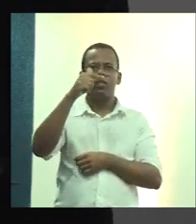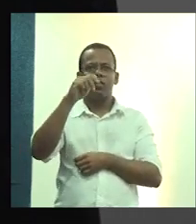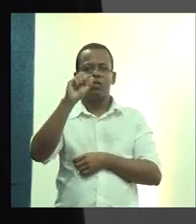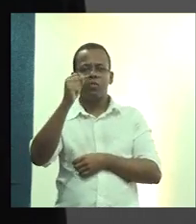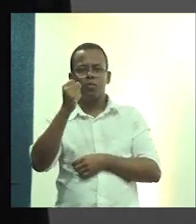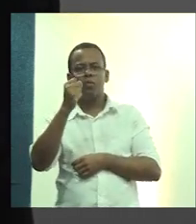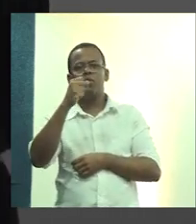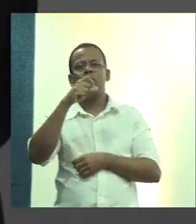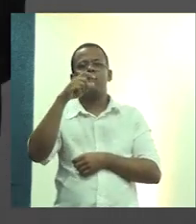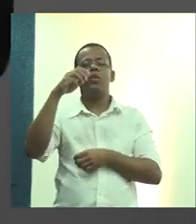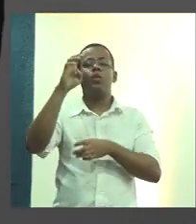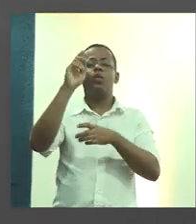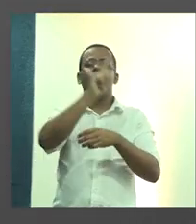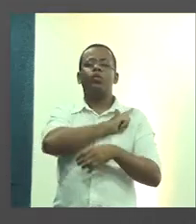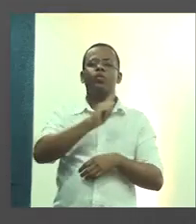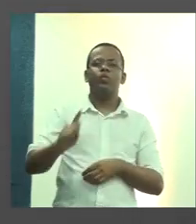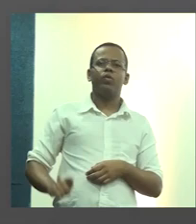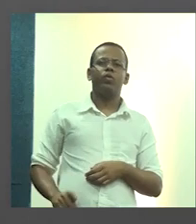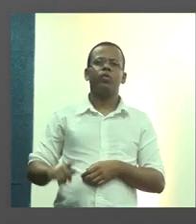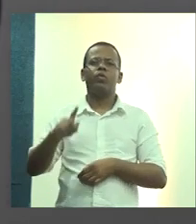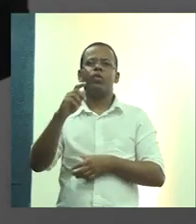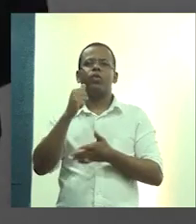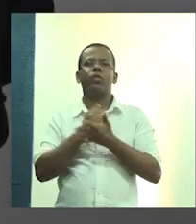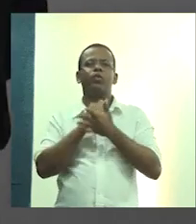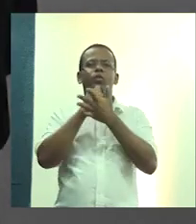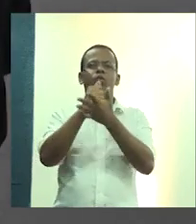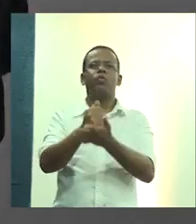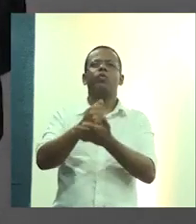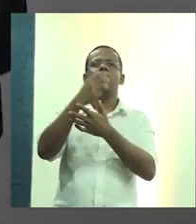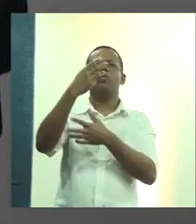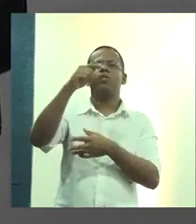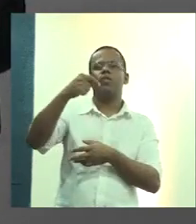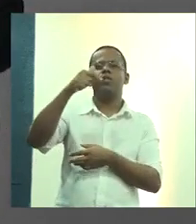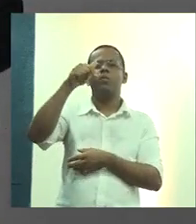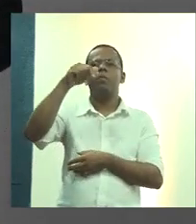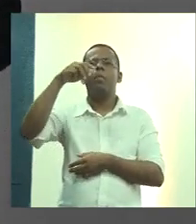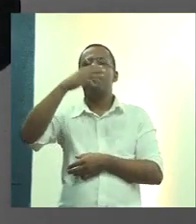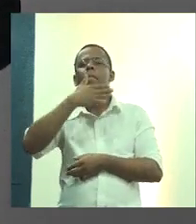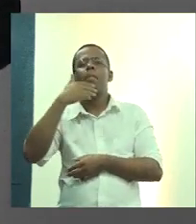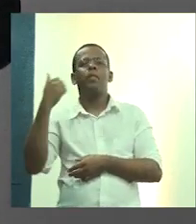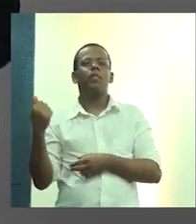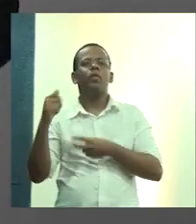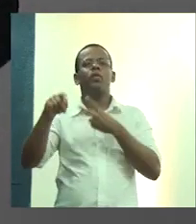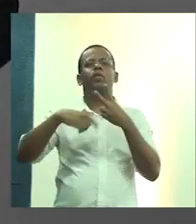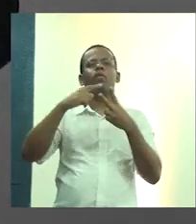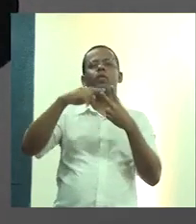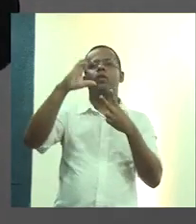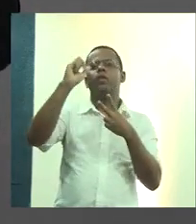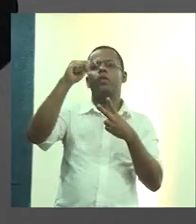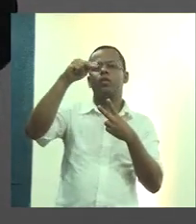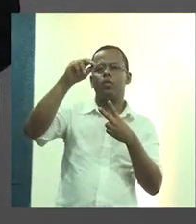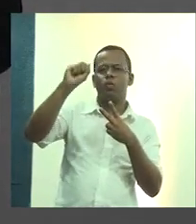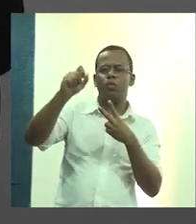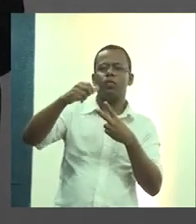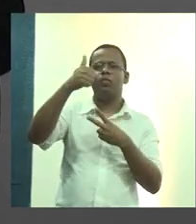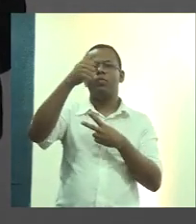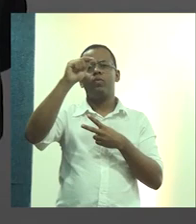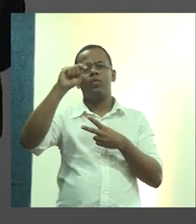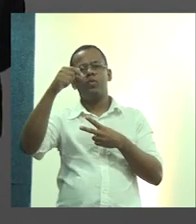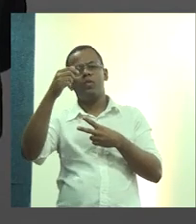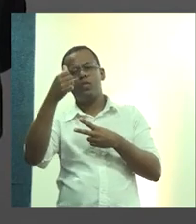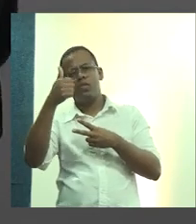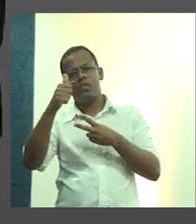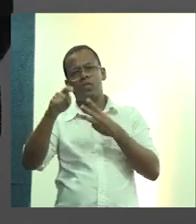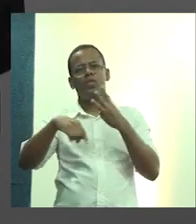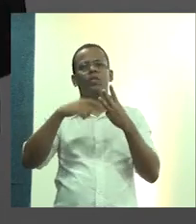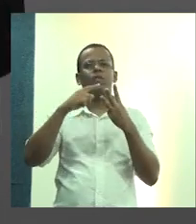3,7 milhões, o município de Canoas, 1,5, 1,16, o município